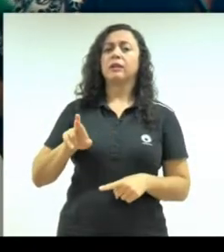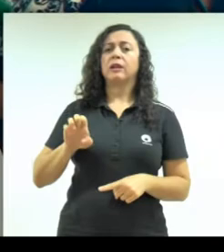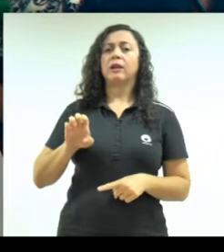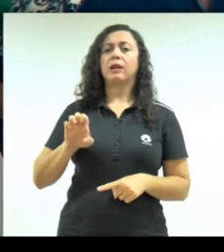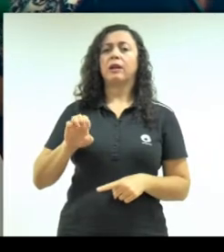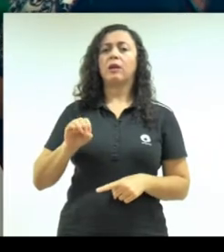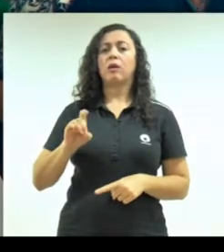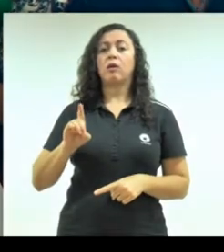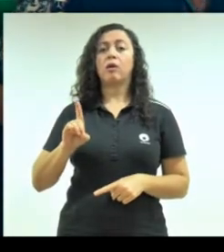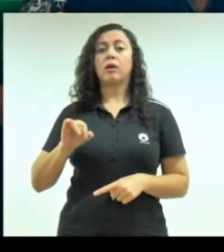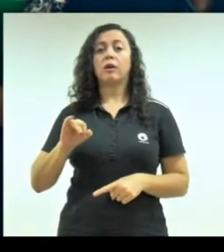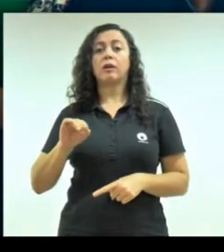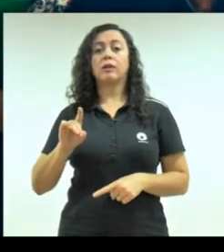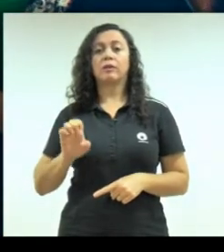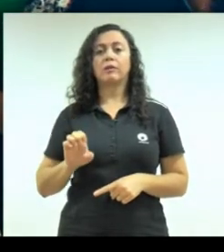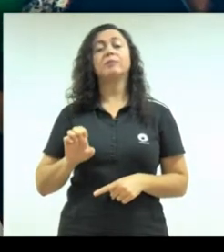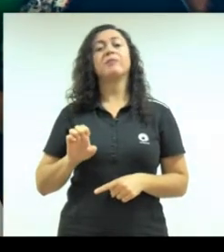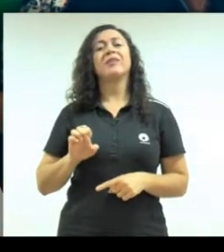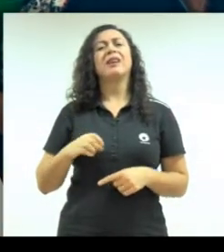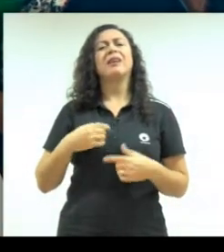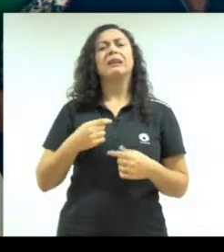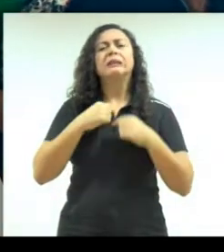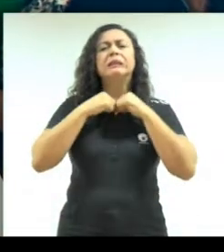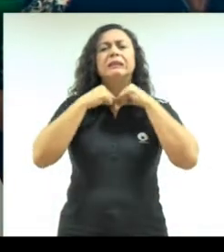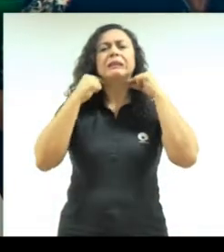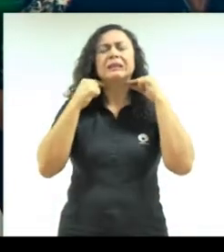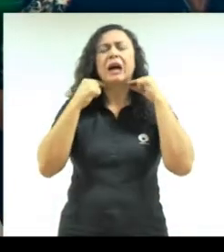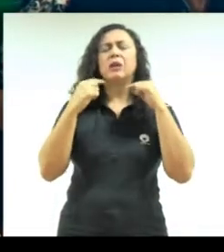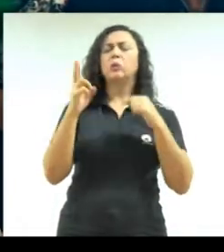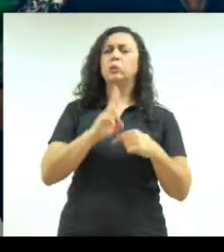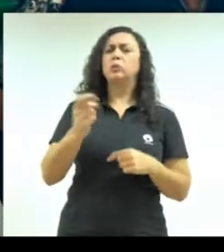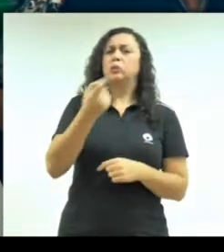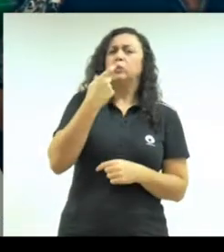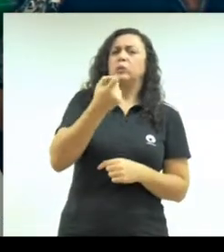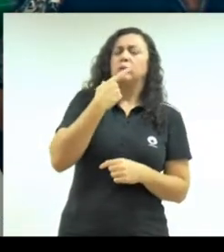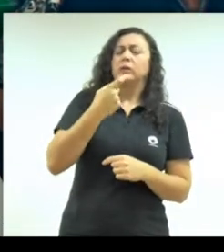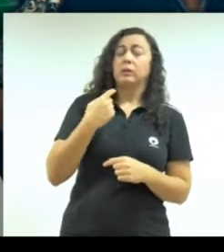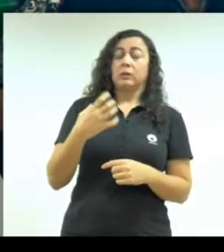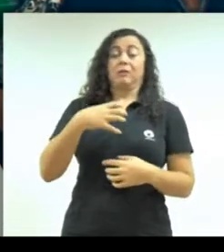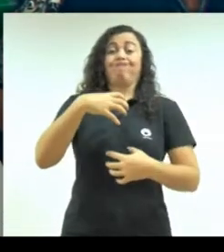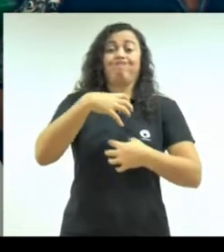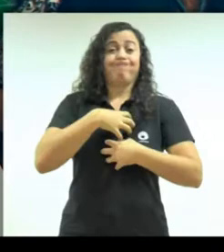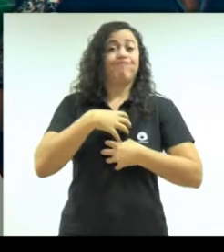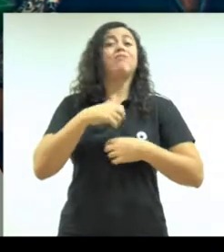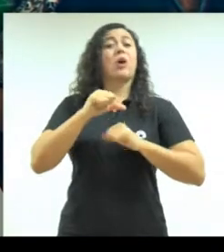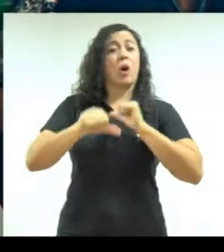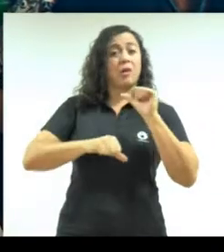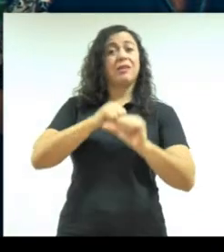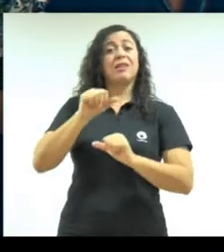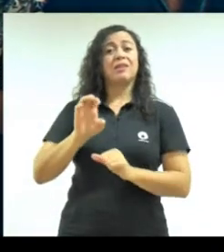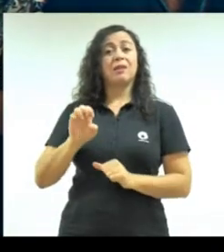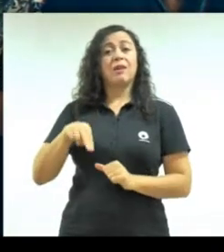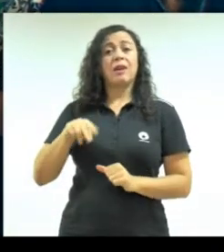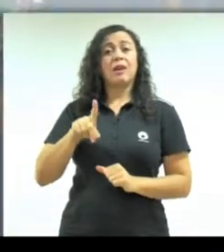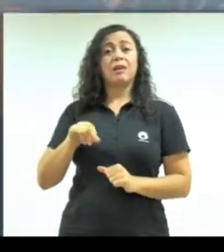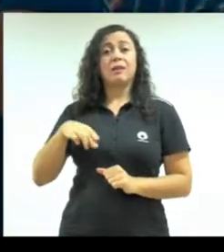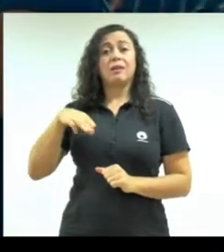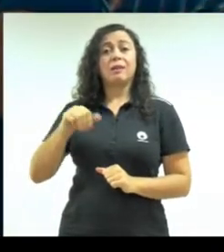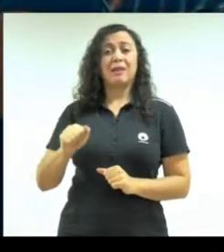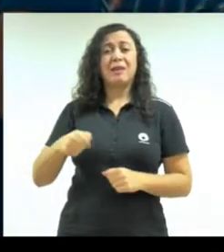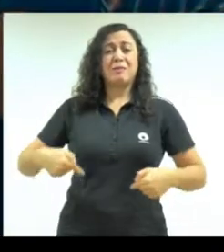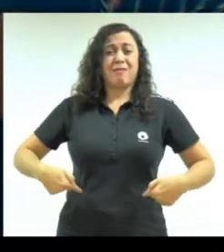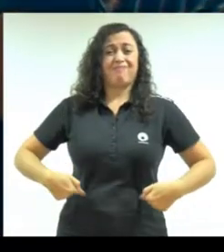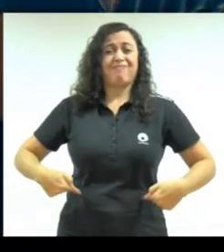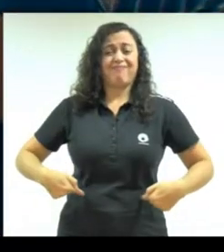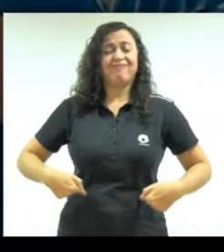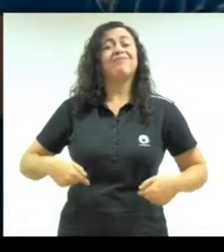e com o tempo ele veio a me afetar um pouquinho, deu uma alteração nas enzimas hepáticas. Eu